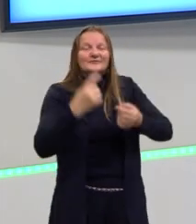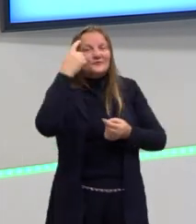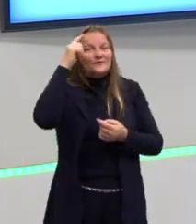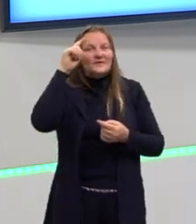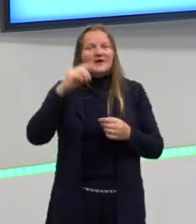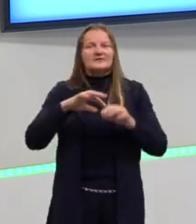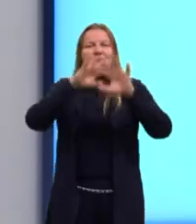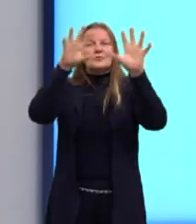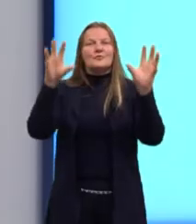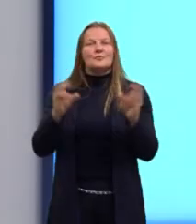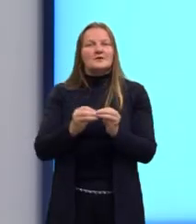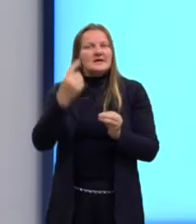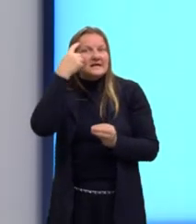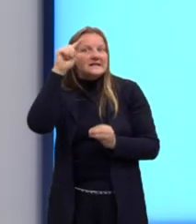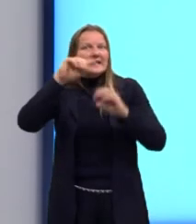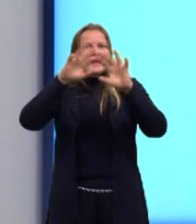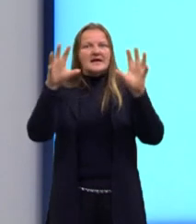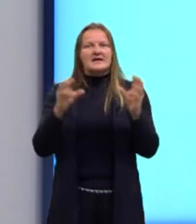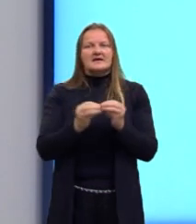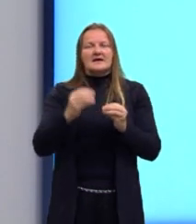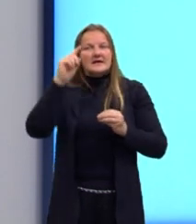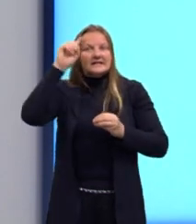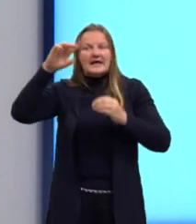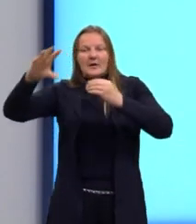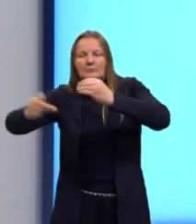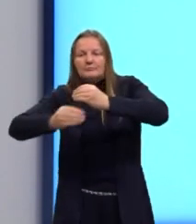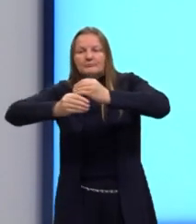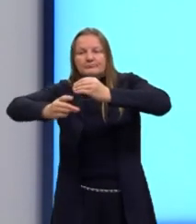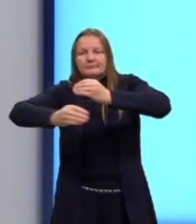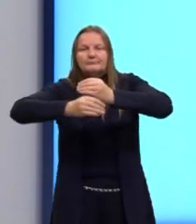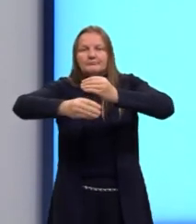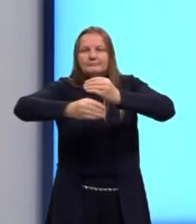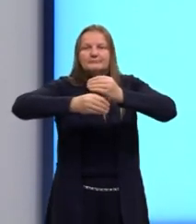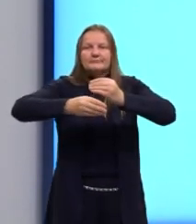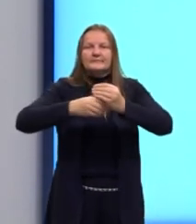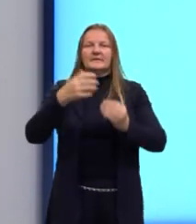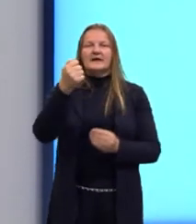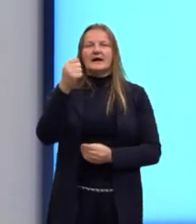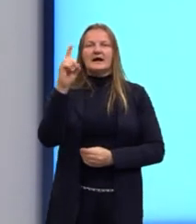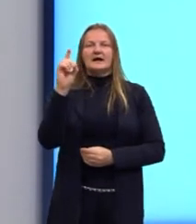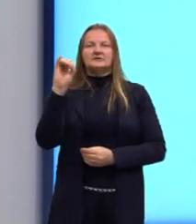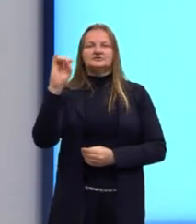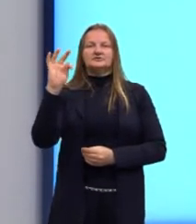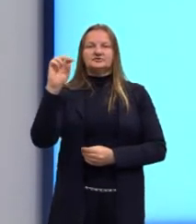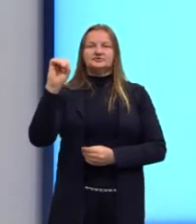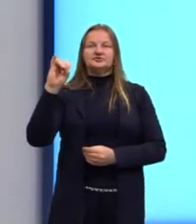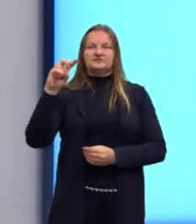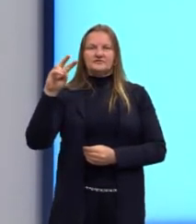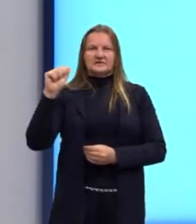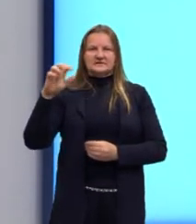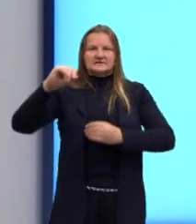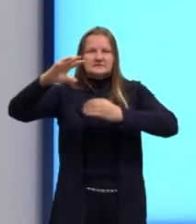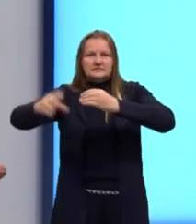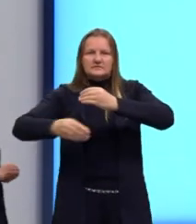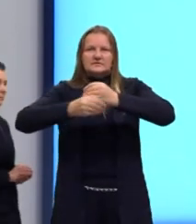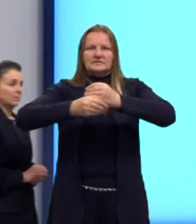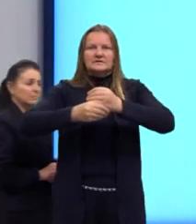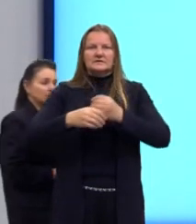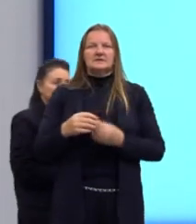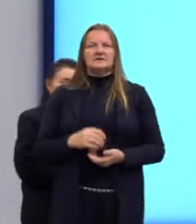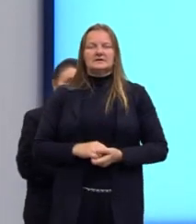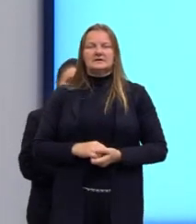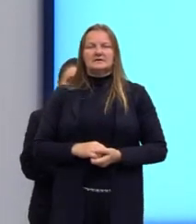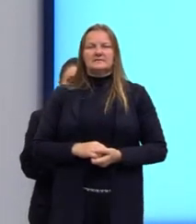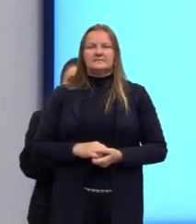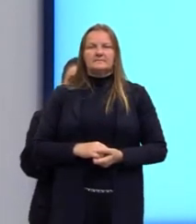conclusão, ideias de adição. Olha as aditivas aqui, ó. Que vocês conhecem, né? O and,